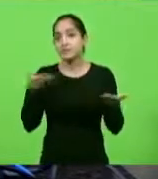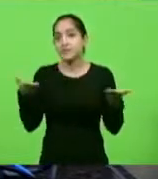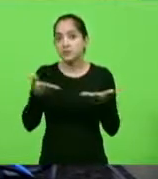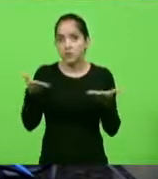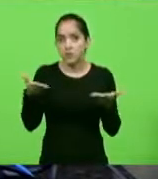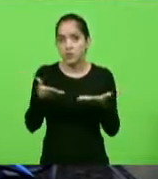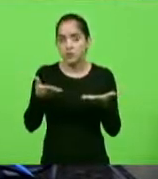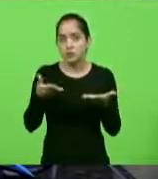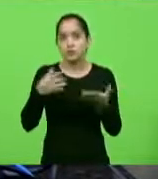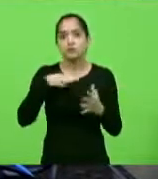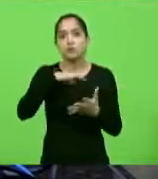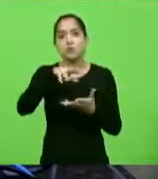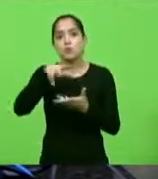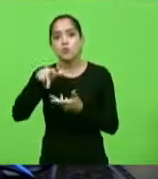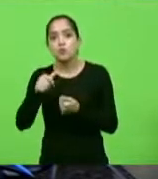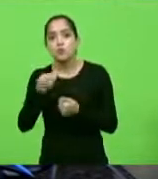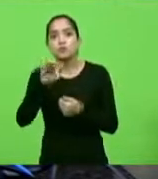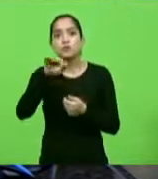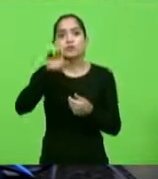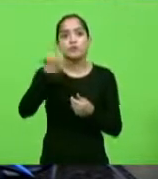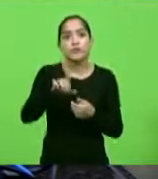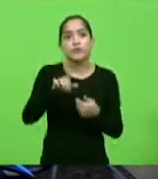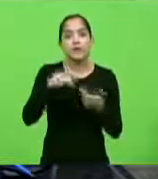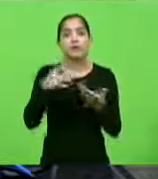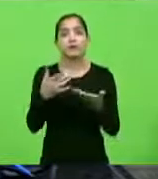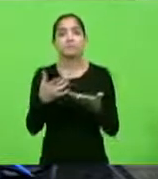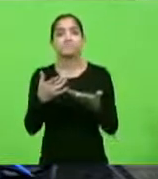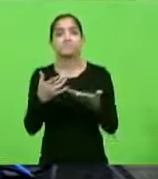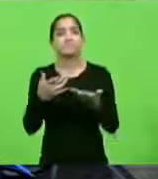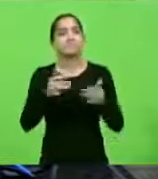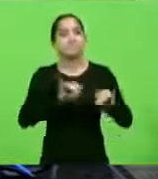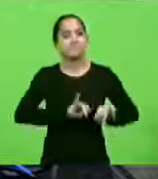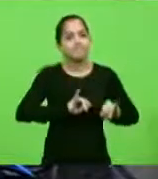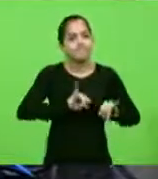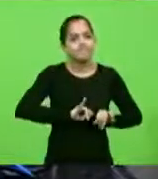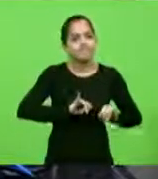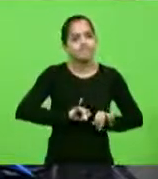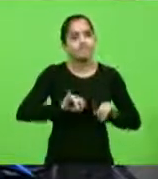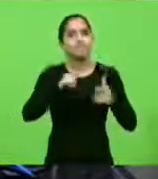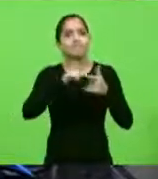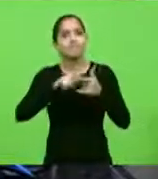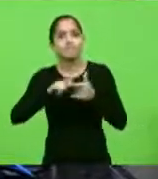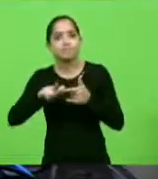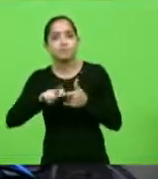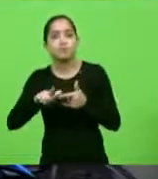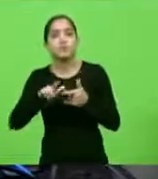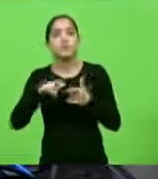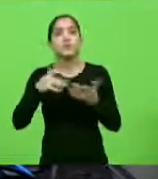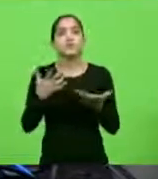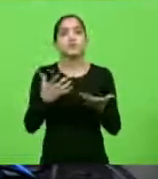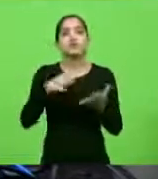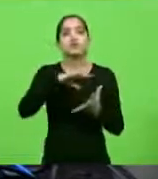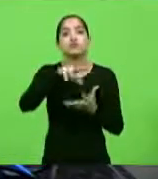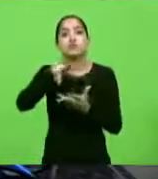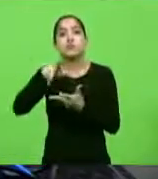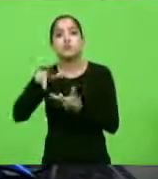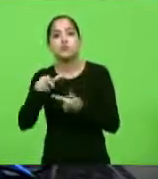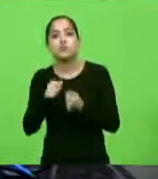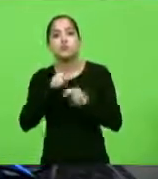hoje, o mundo da fé, o mundo divino, sofre dos males do mundo homem, que é a